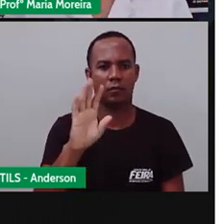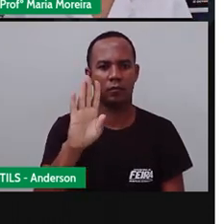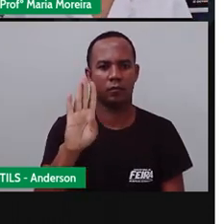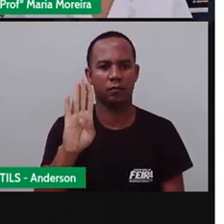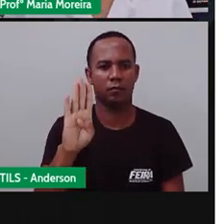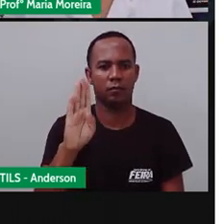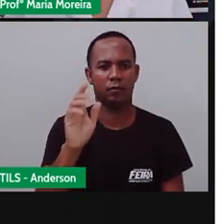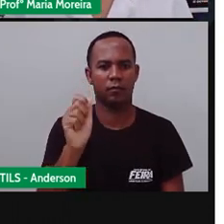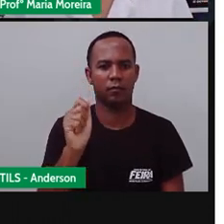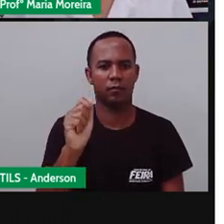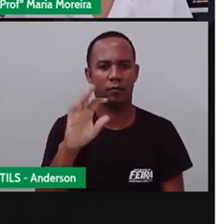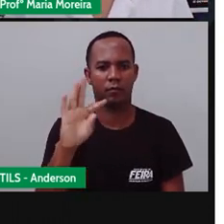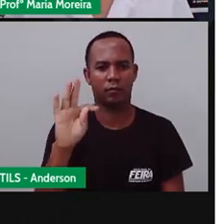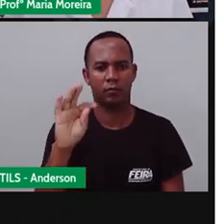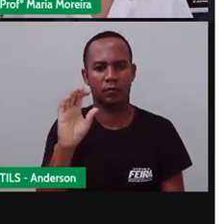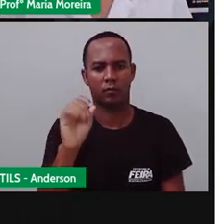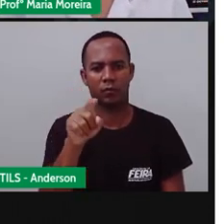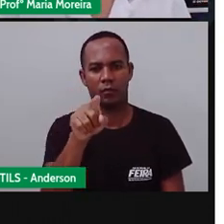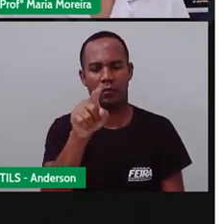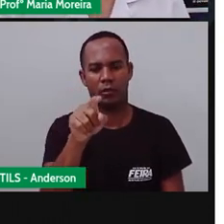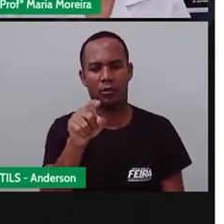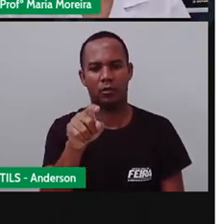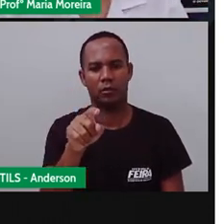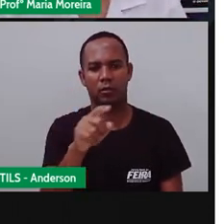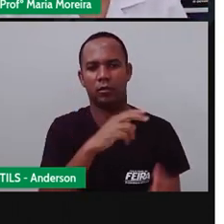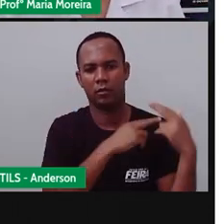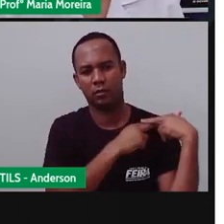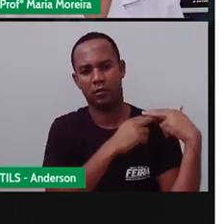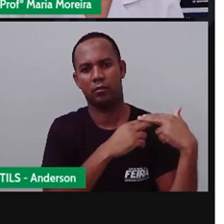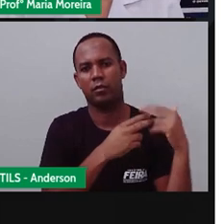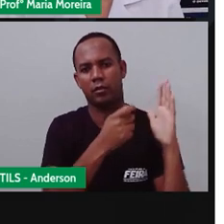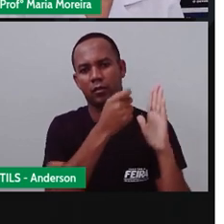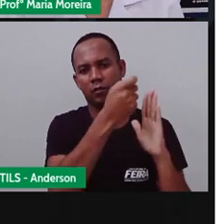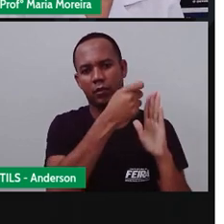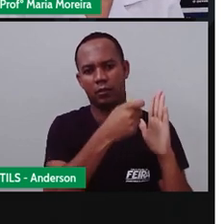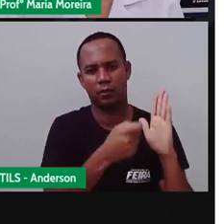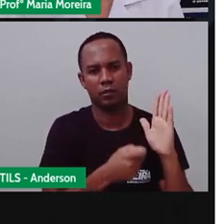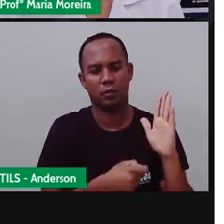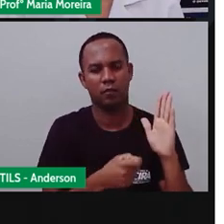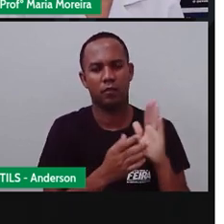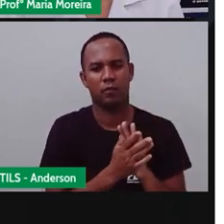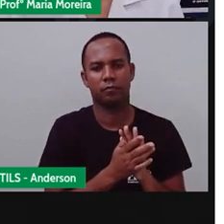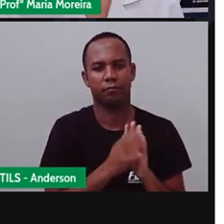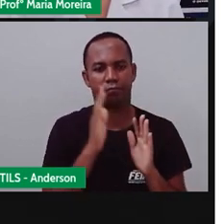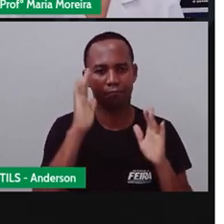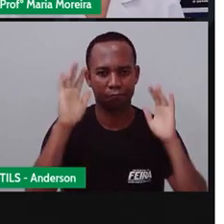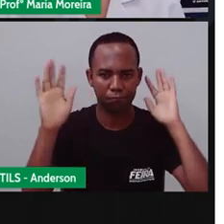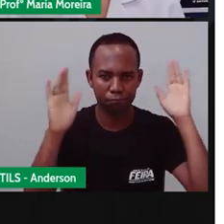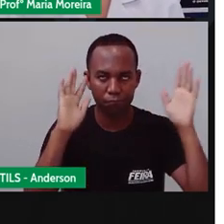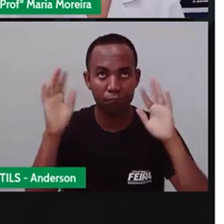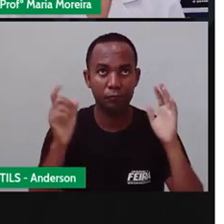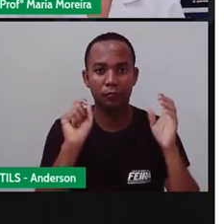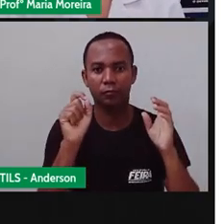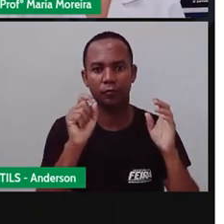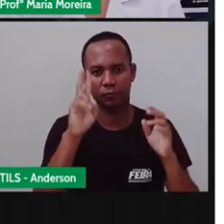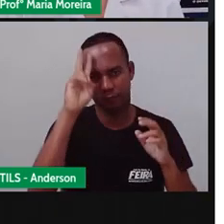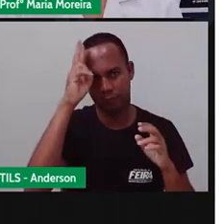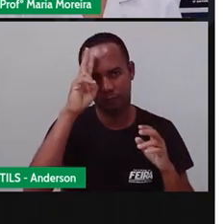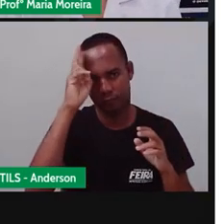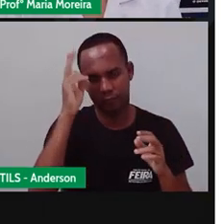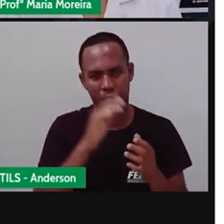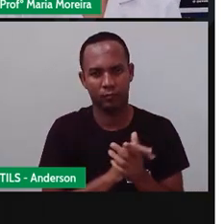a jabuticaba. E aí, será que isso daria certo? Vamos pensar? Primeiro,